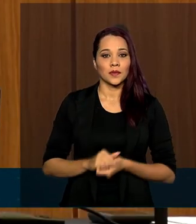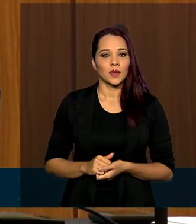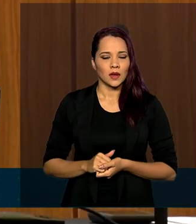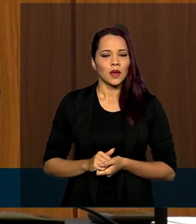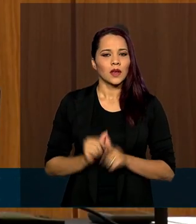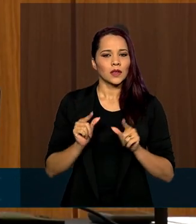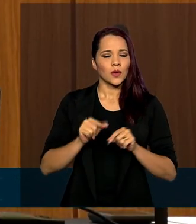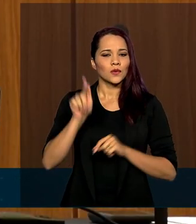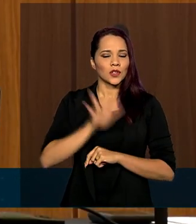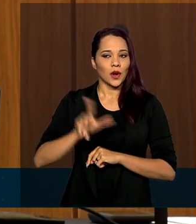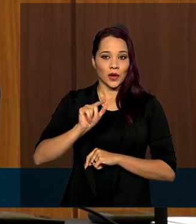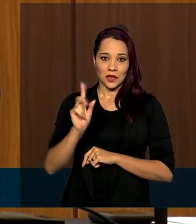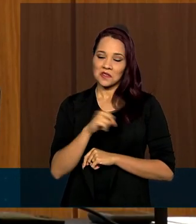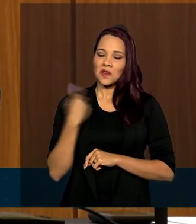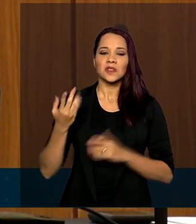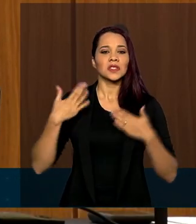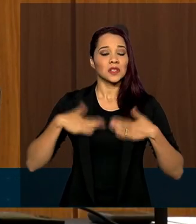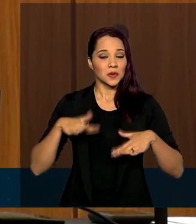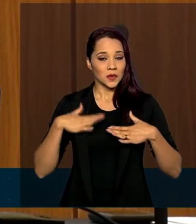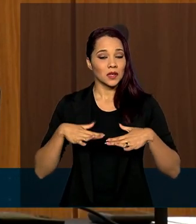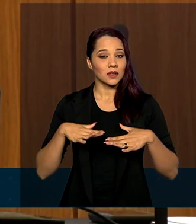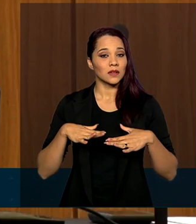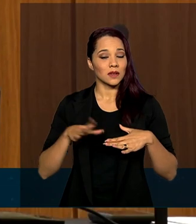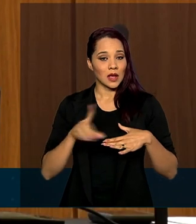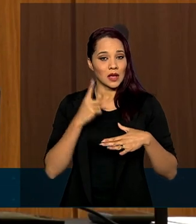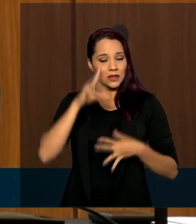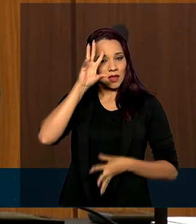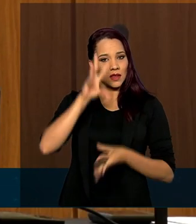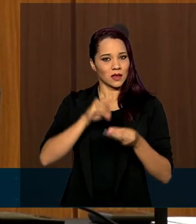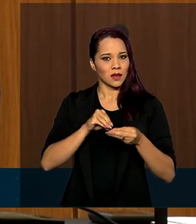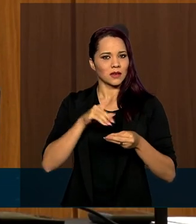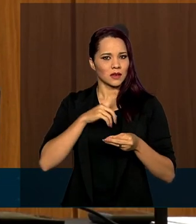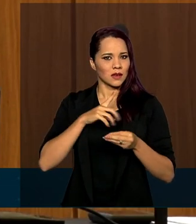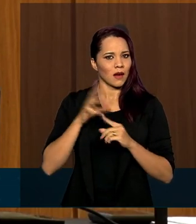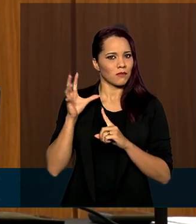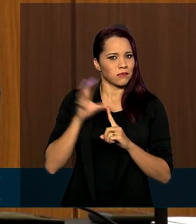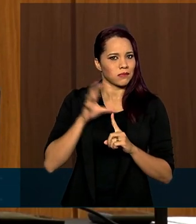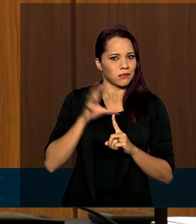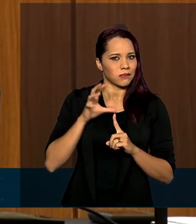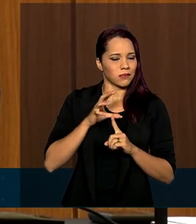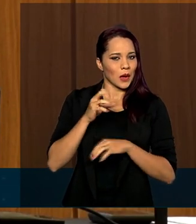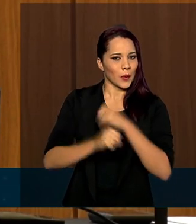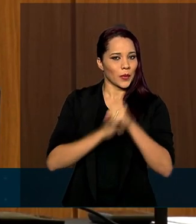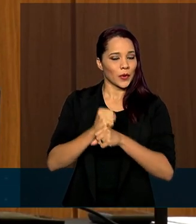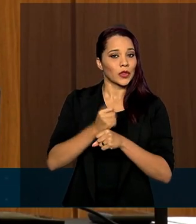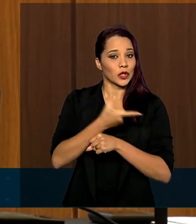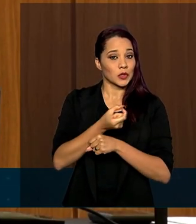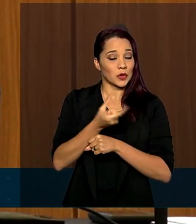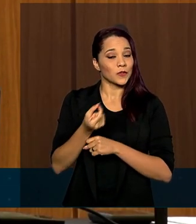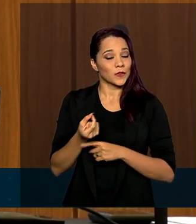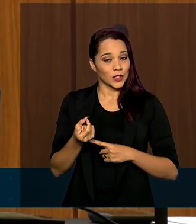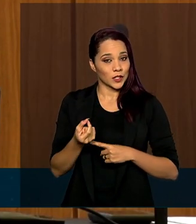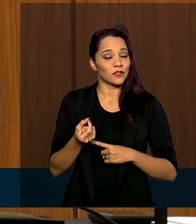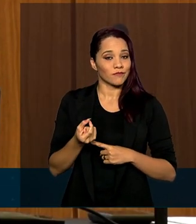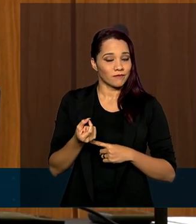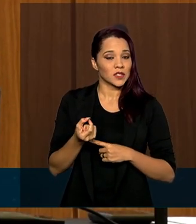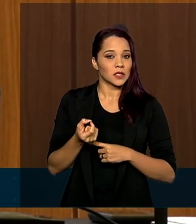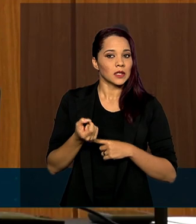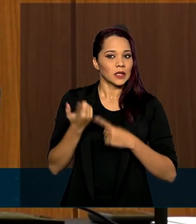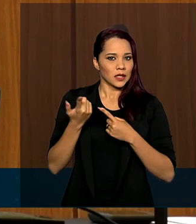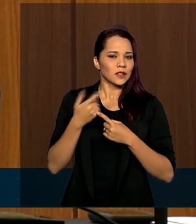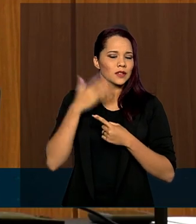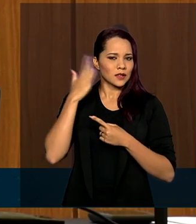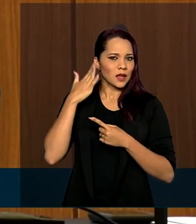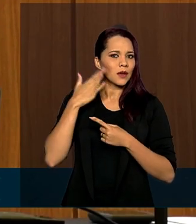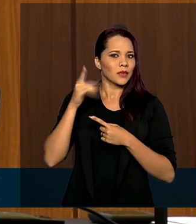é que nós estamos tranquilos e entendemos que existiu uma pressão no ano de 2020. Descrevemos a